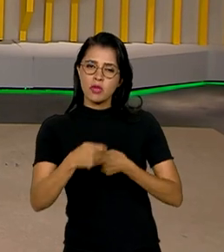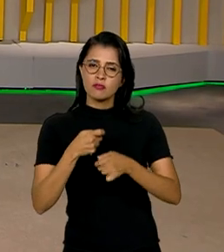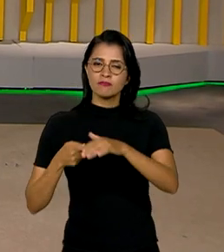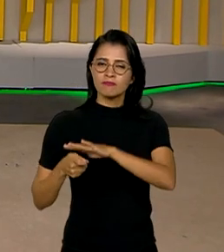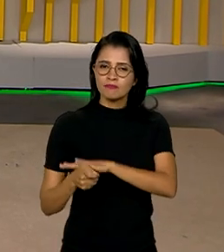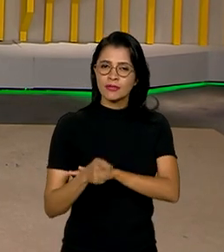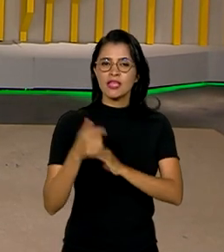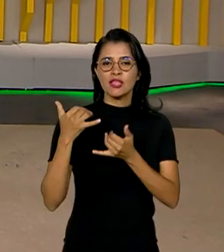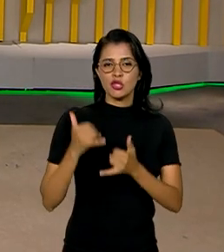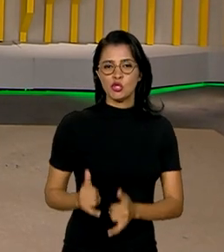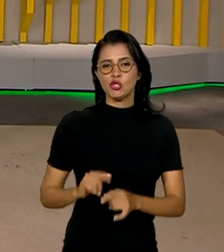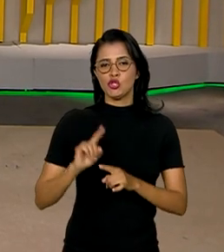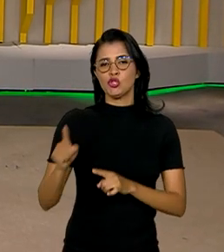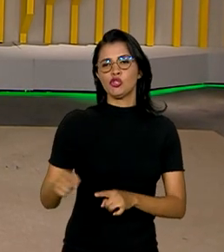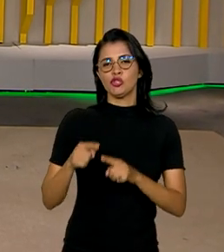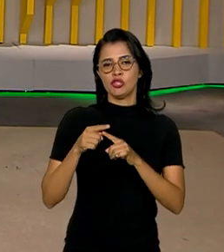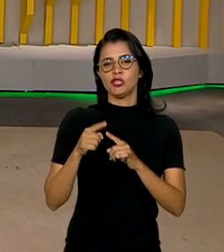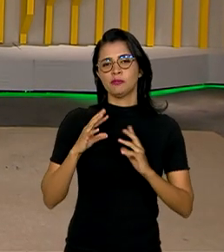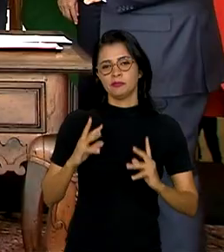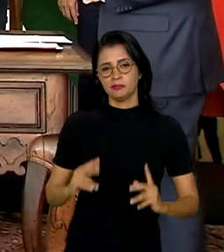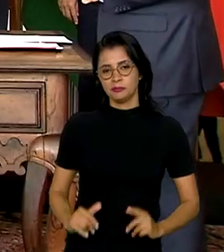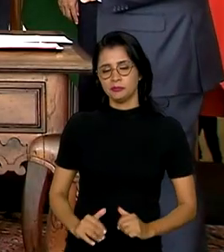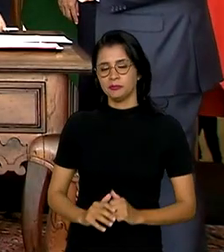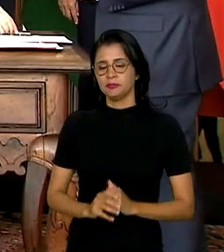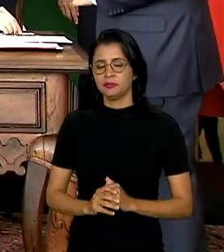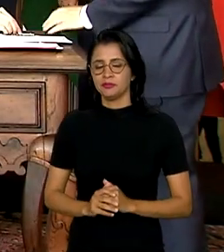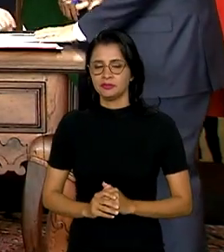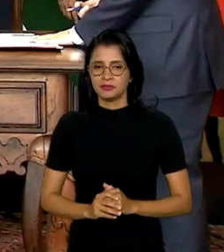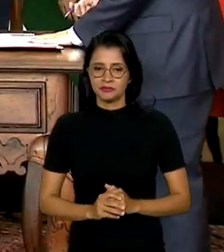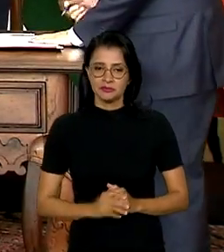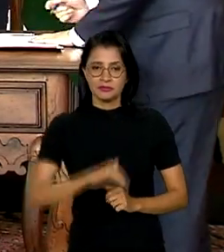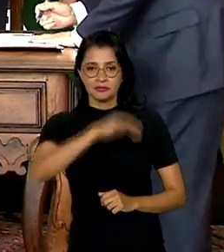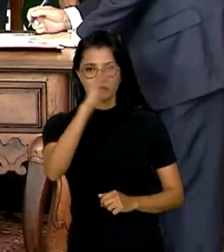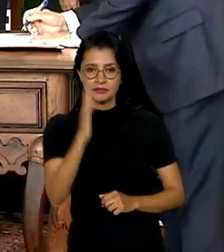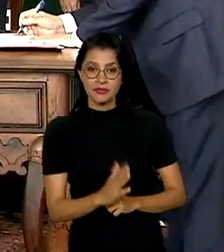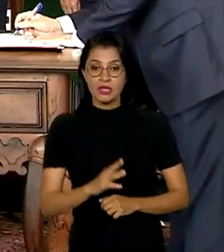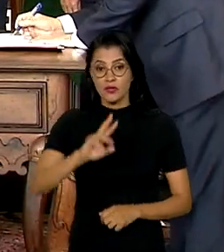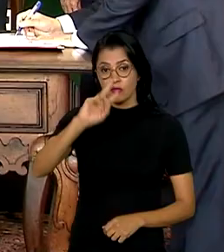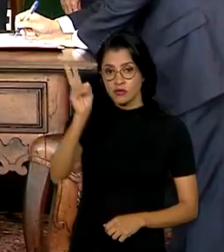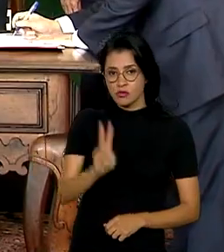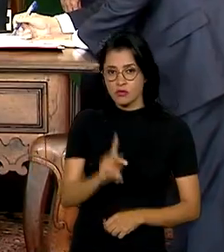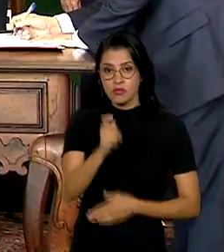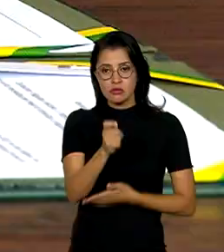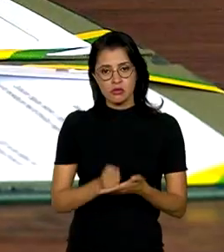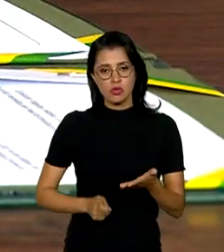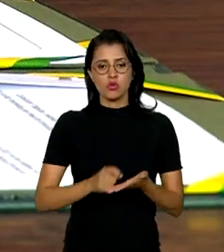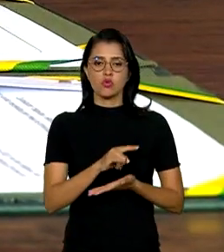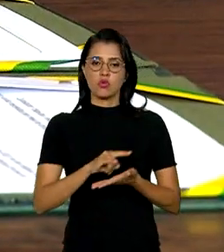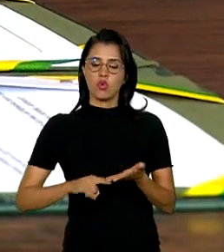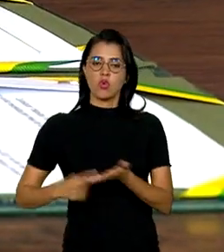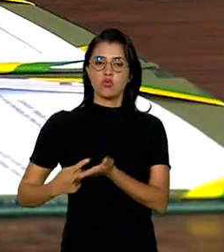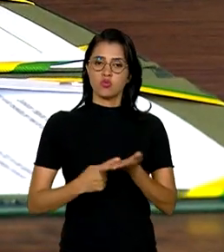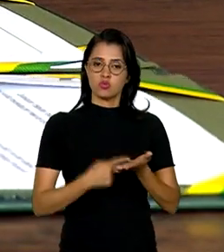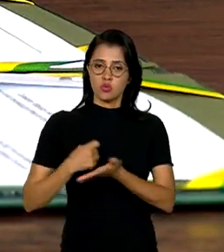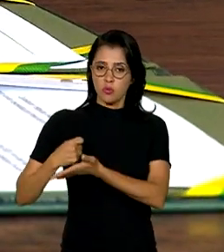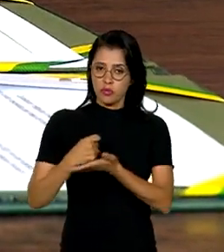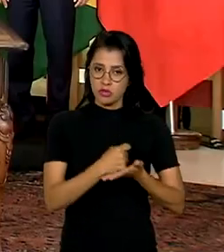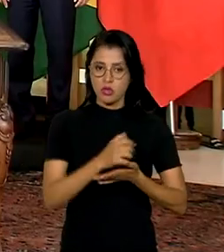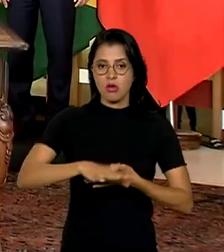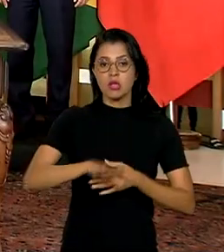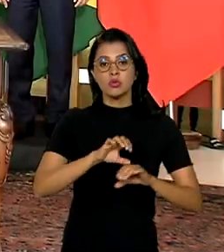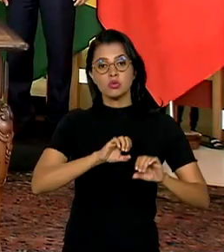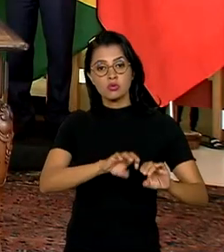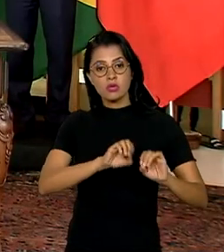investimentos e energias renováveis. Brasil e Vietnã assinaram acordos de cooperação nas áreas de